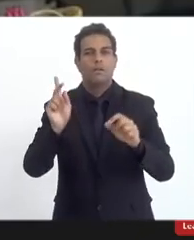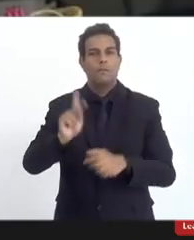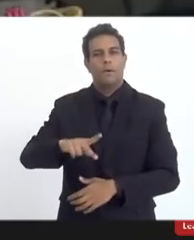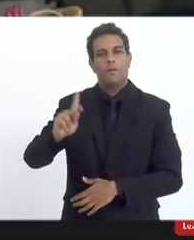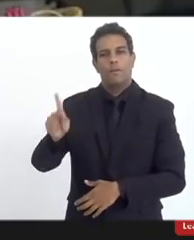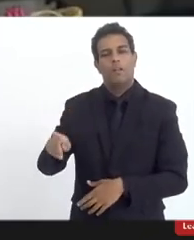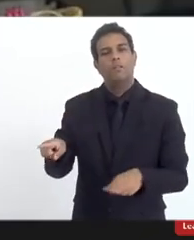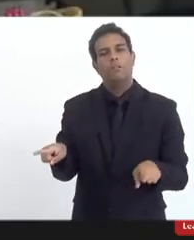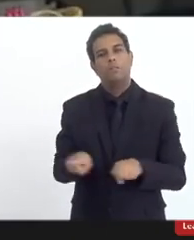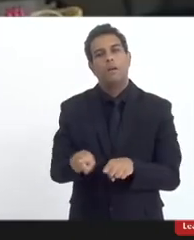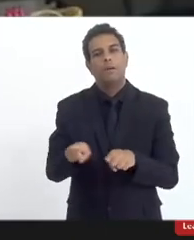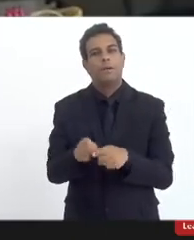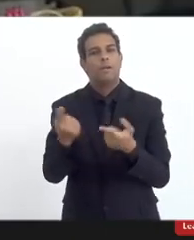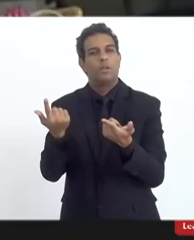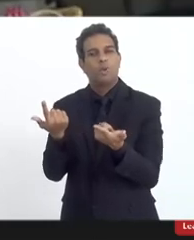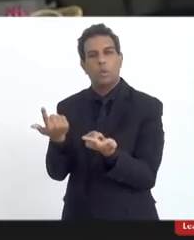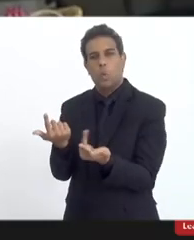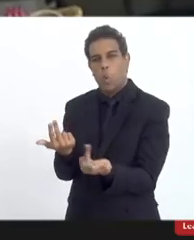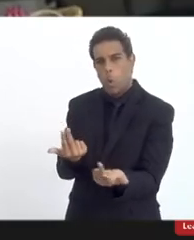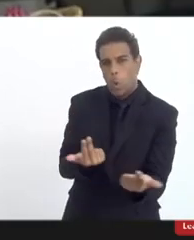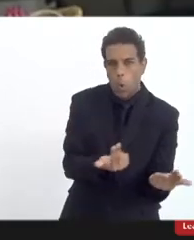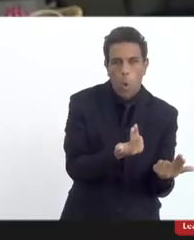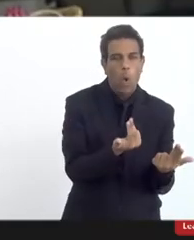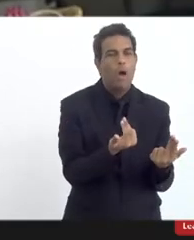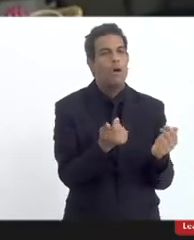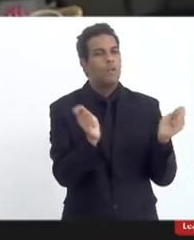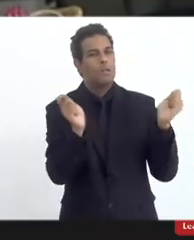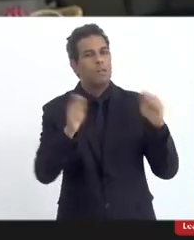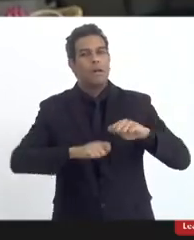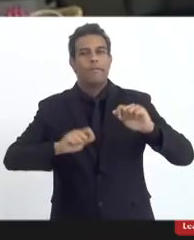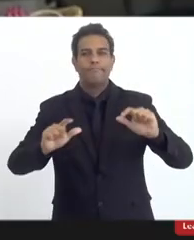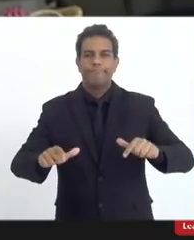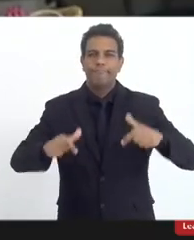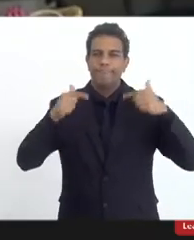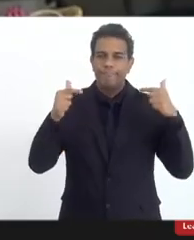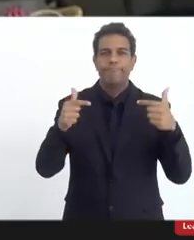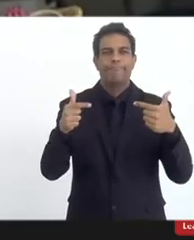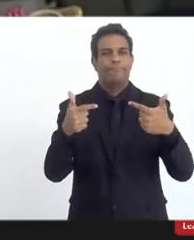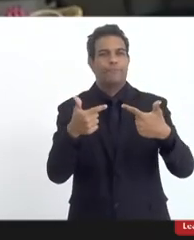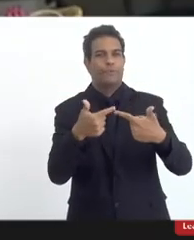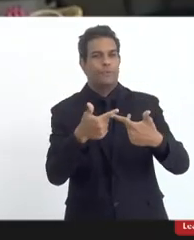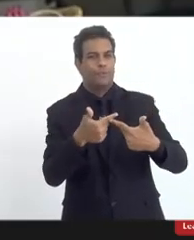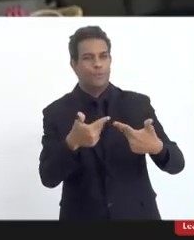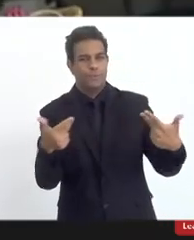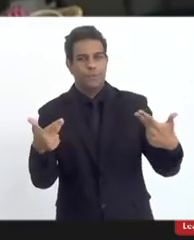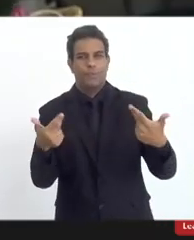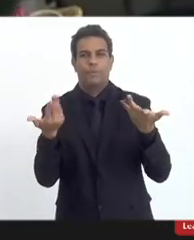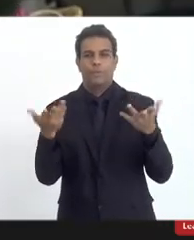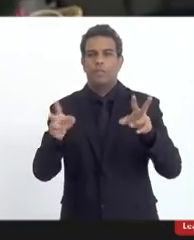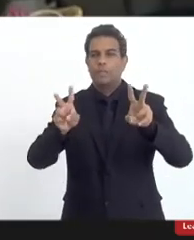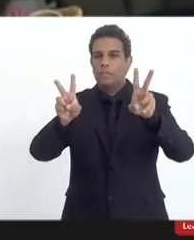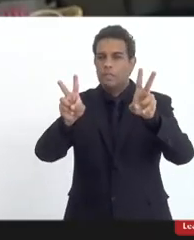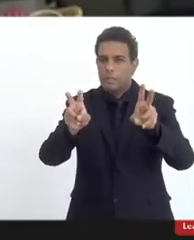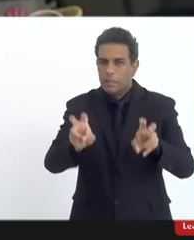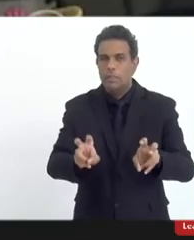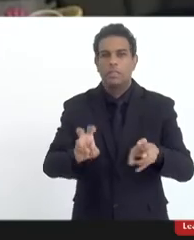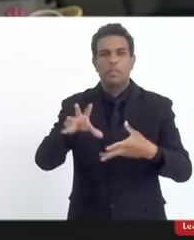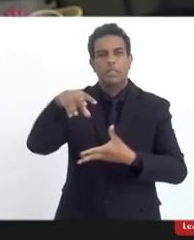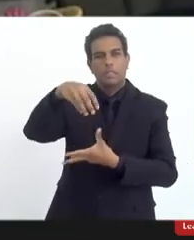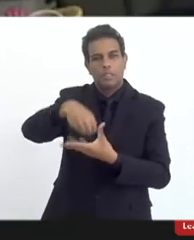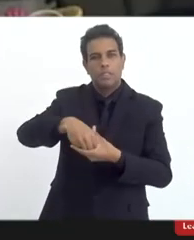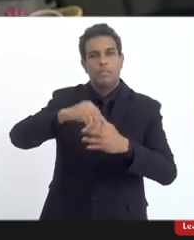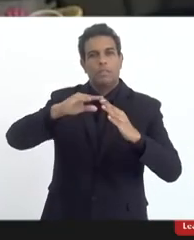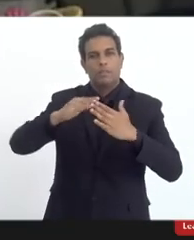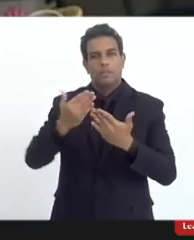também como eu sabe como a gente enfrenta questões dessa temática na escola então